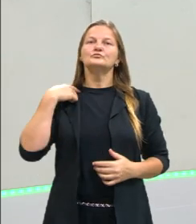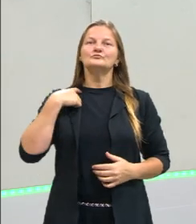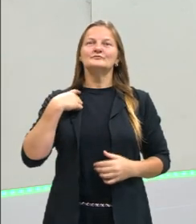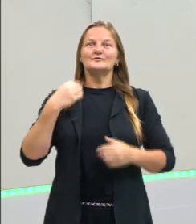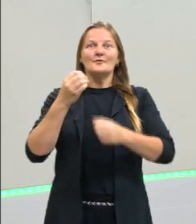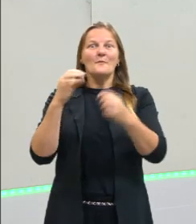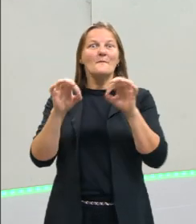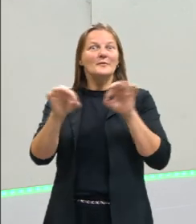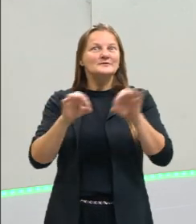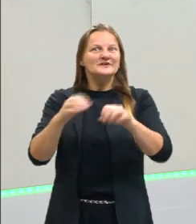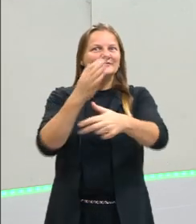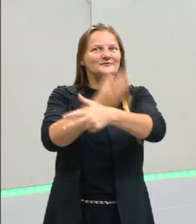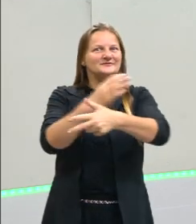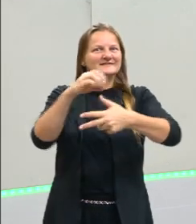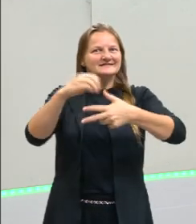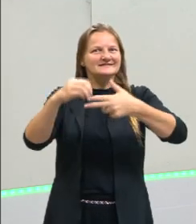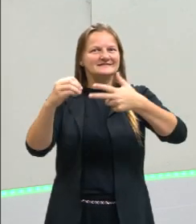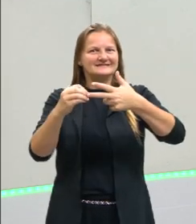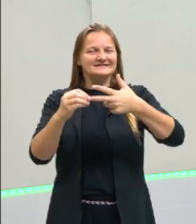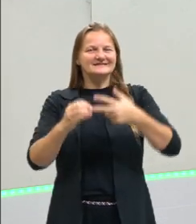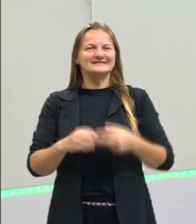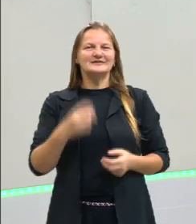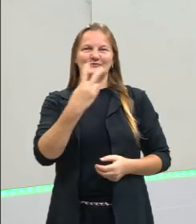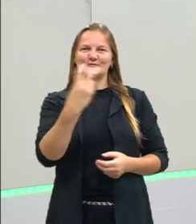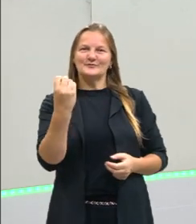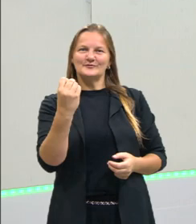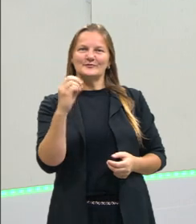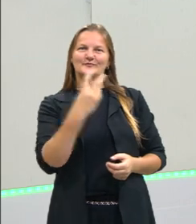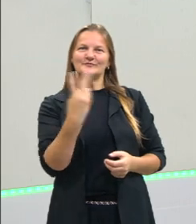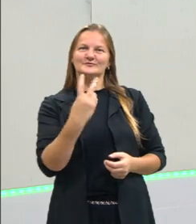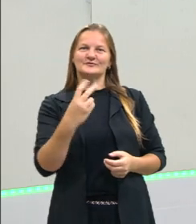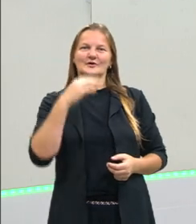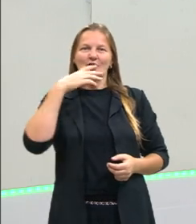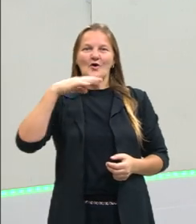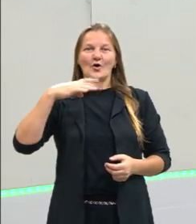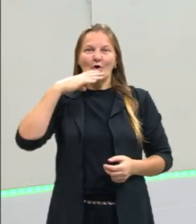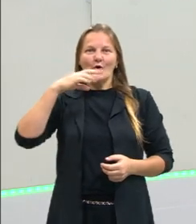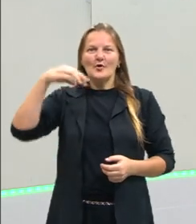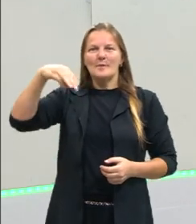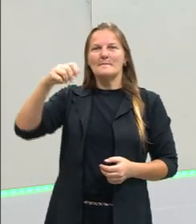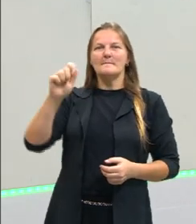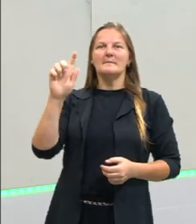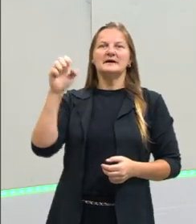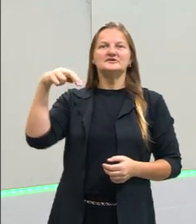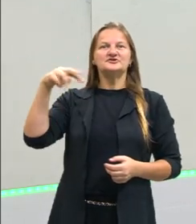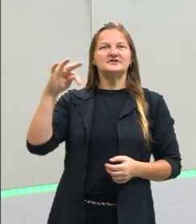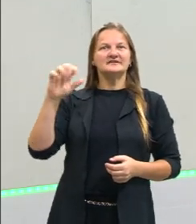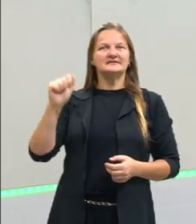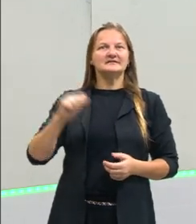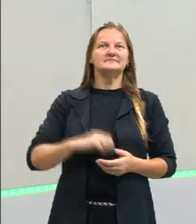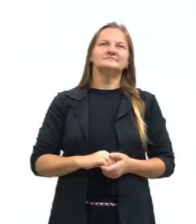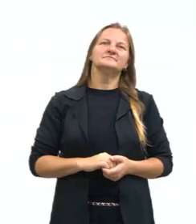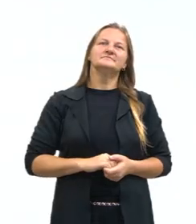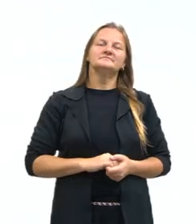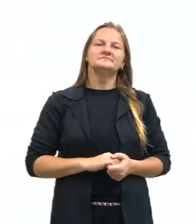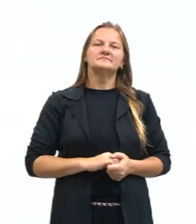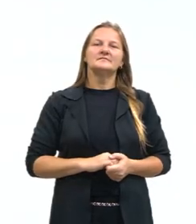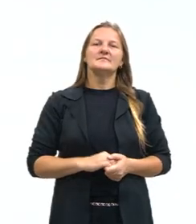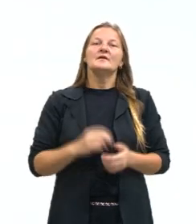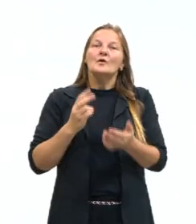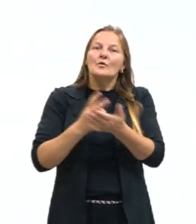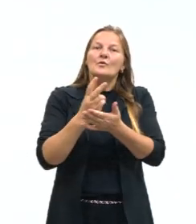projeto pré-ENEM 2022, que é na cor magenta. Muito bem, vamos dar